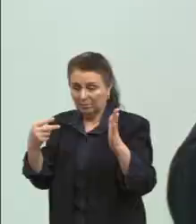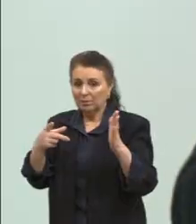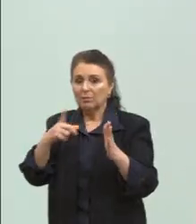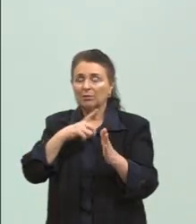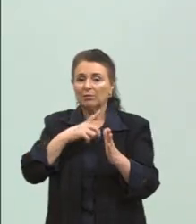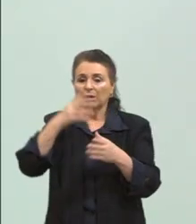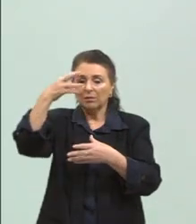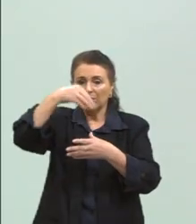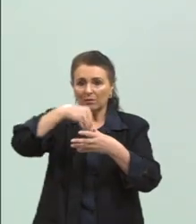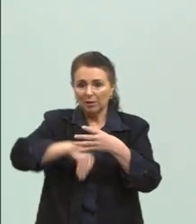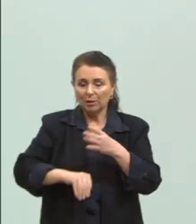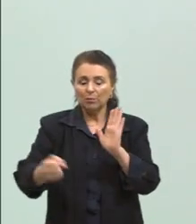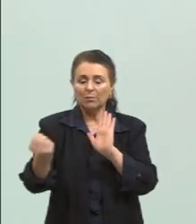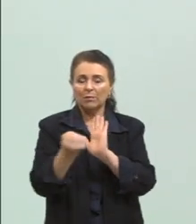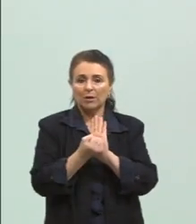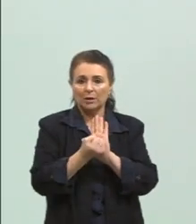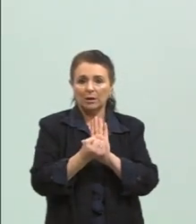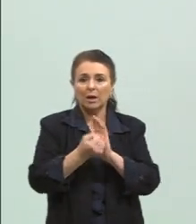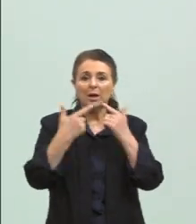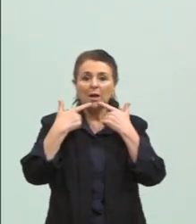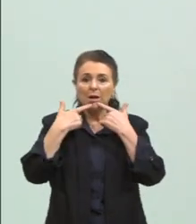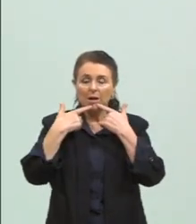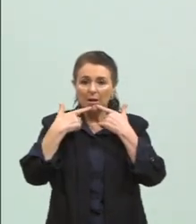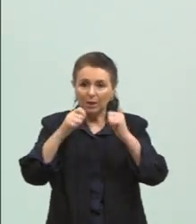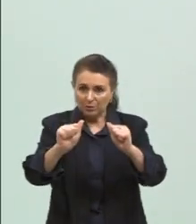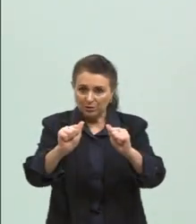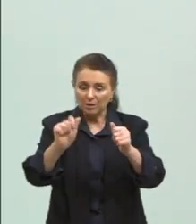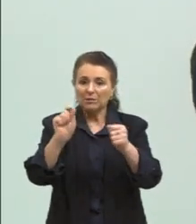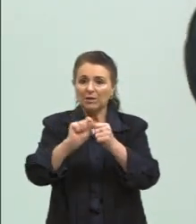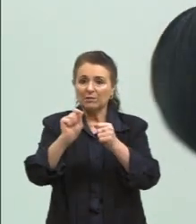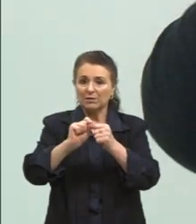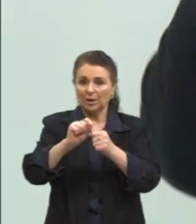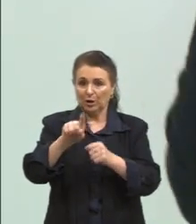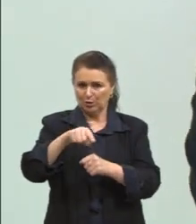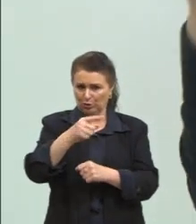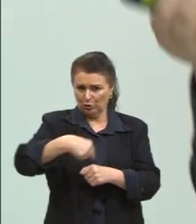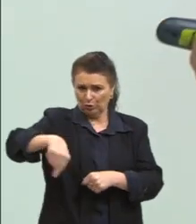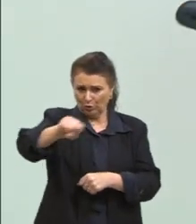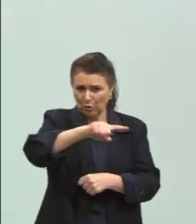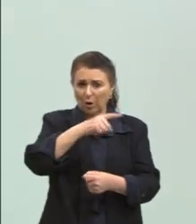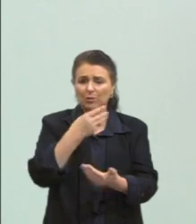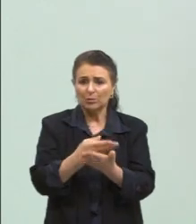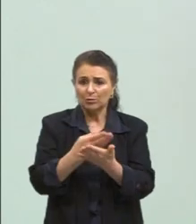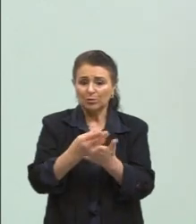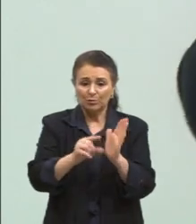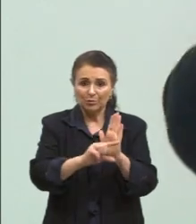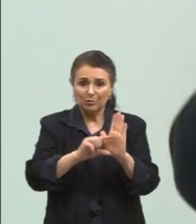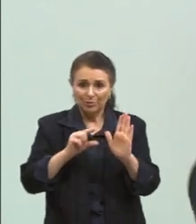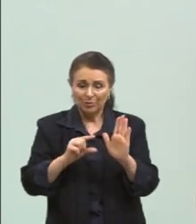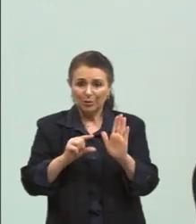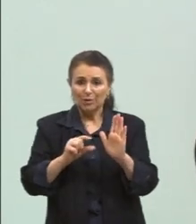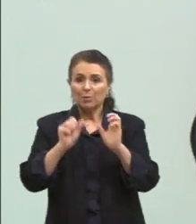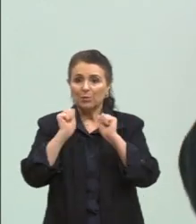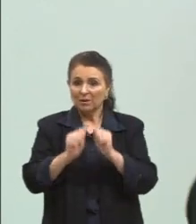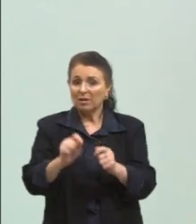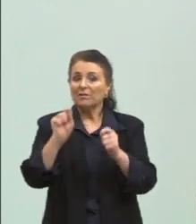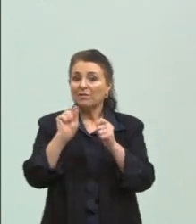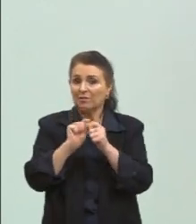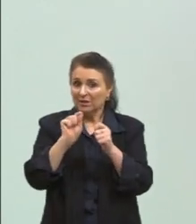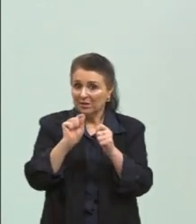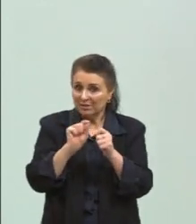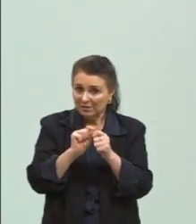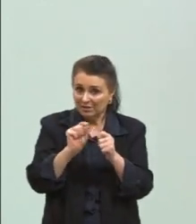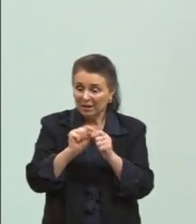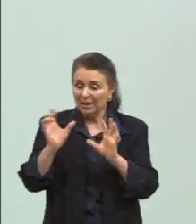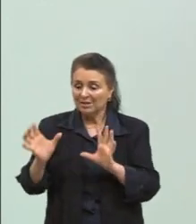Ele tem dentro dele uma marca linguística que vai fazer. Tem gente que estuda anos e anos o autor para poder pegar esse